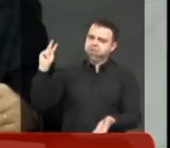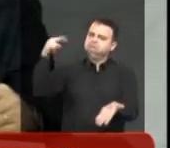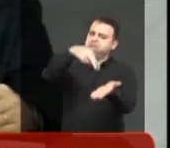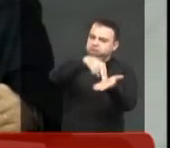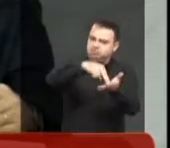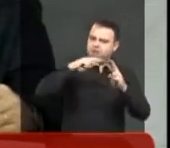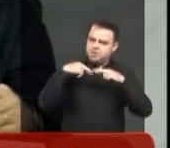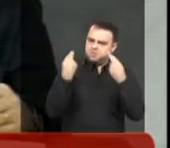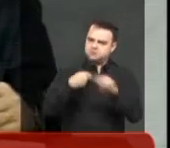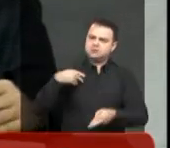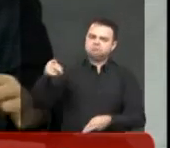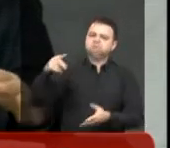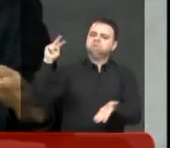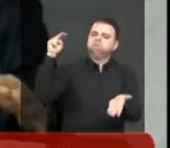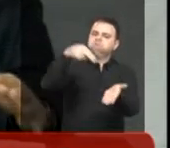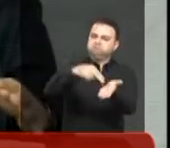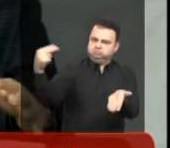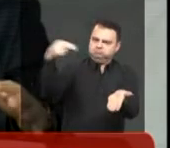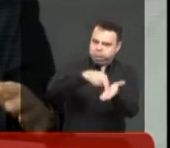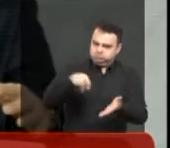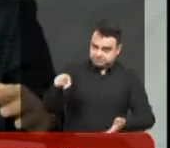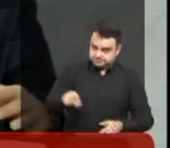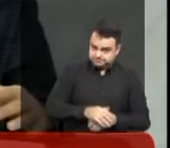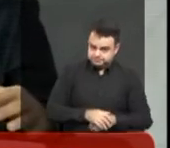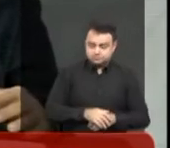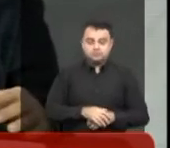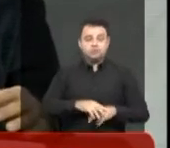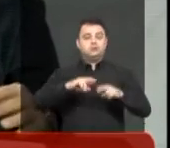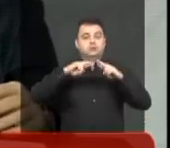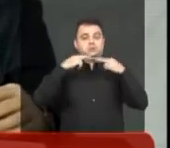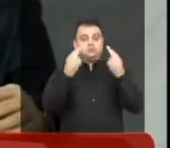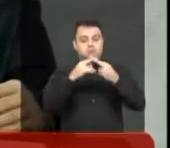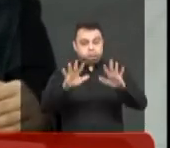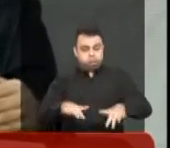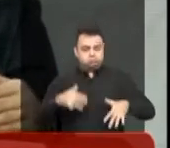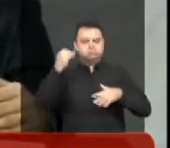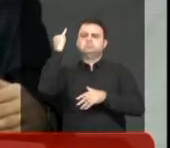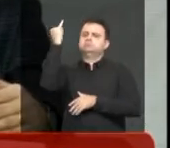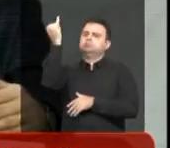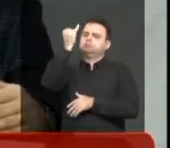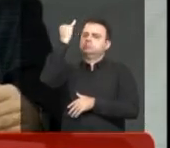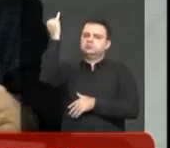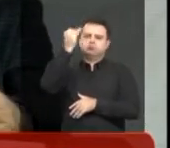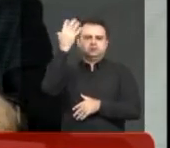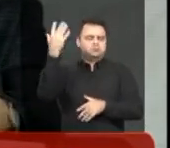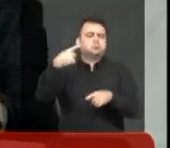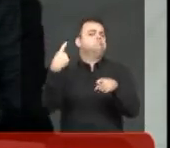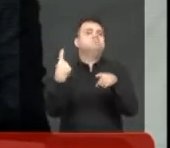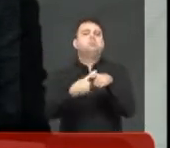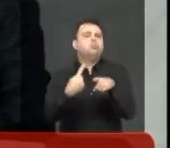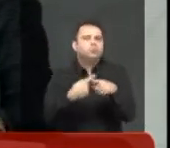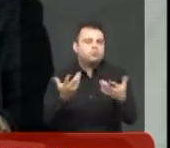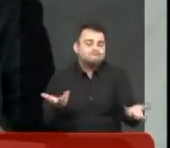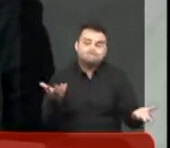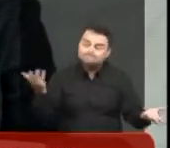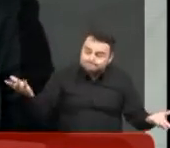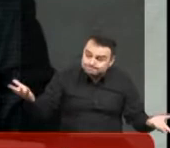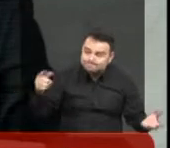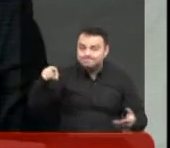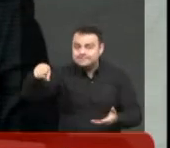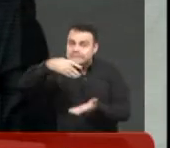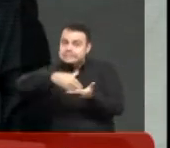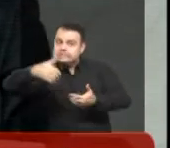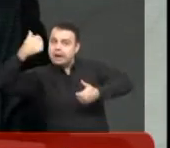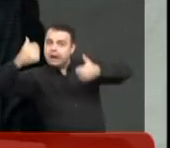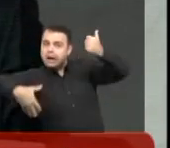presente. E a importância dessas audiências públicas é porque, muitas vezes, aquilo que era legado